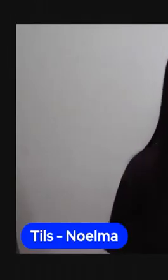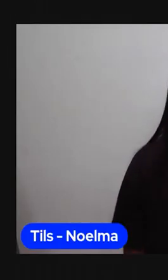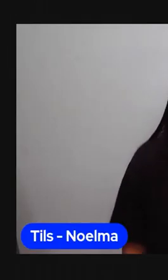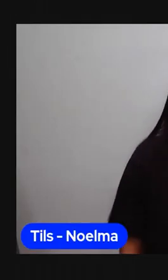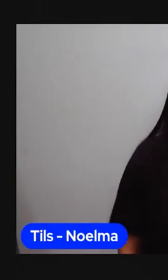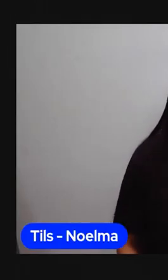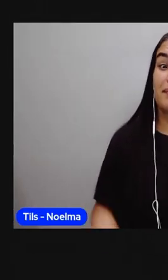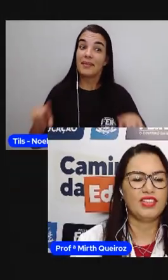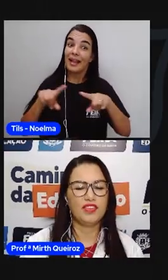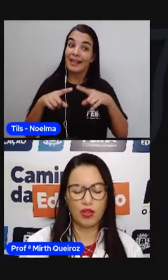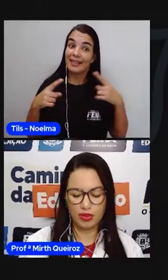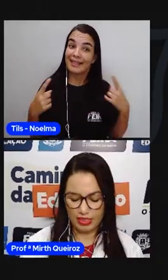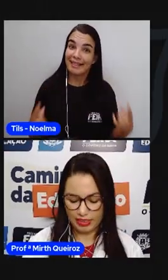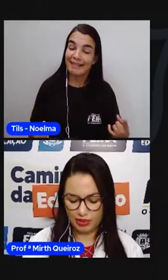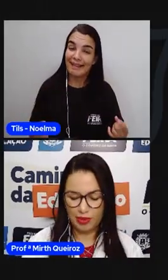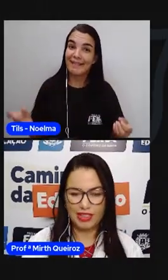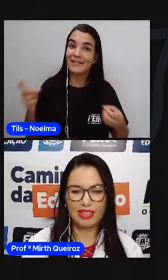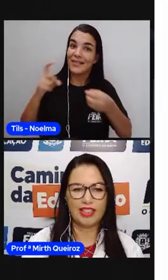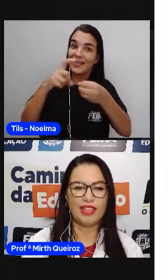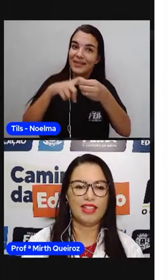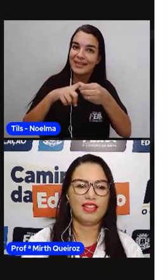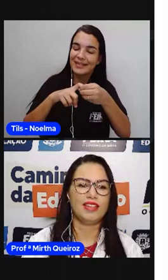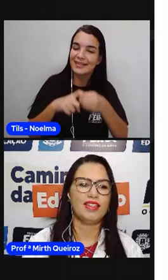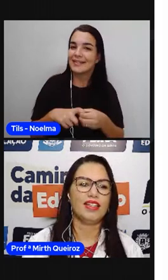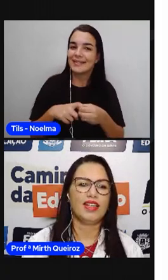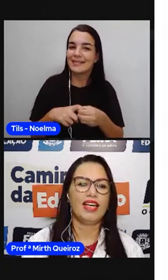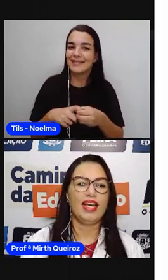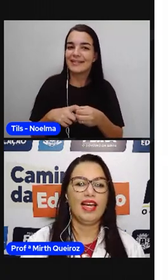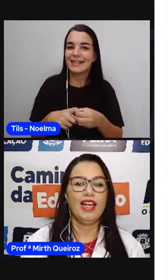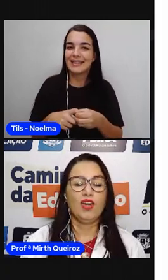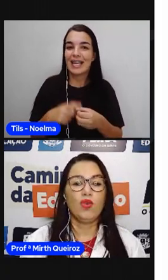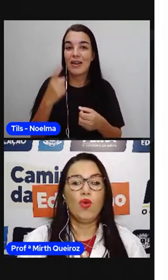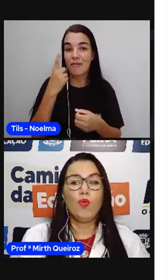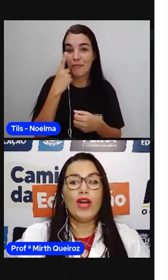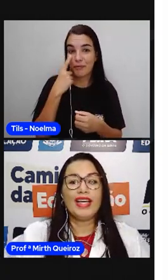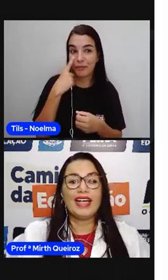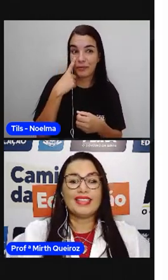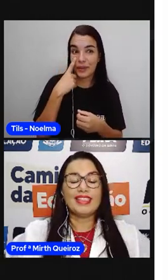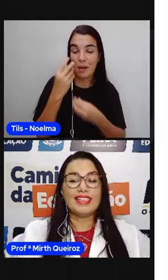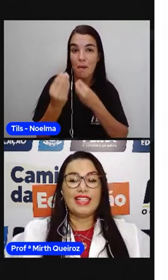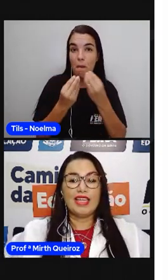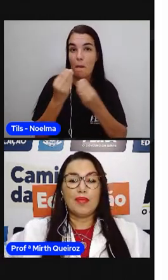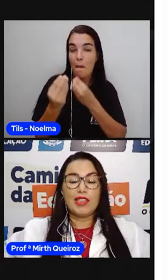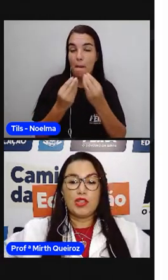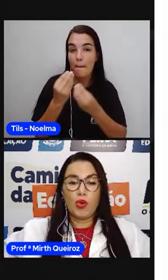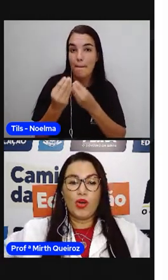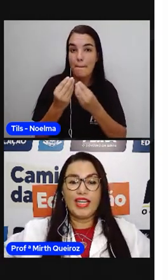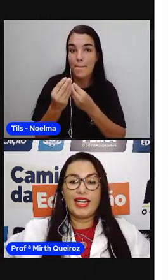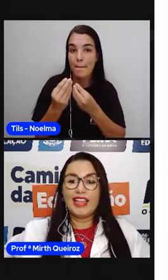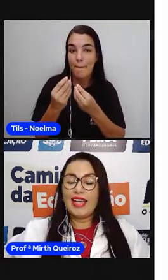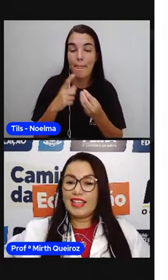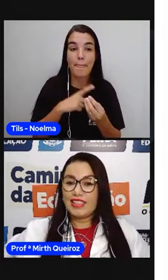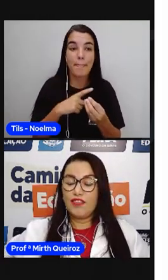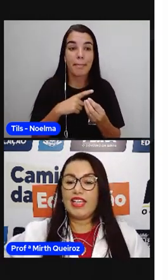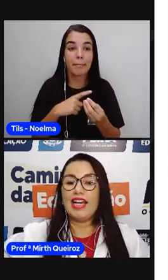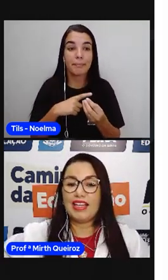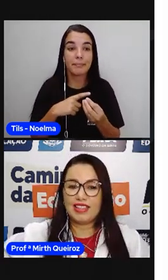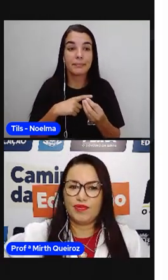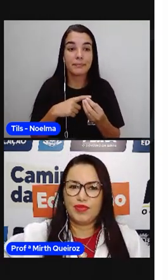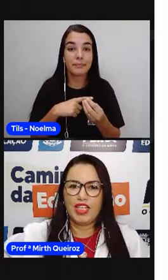E aí, gente? Voltando aqui. Como é que essa sílaba tônica é